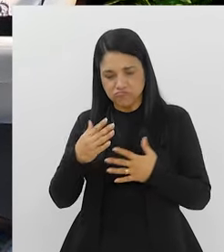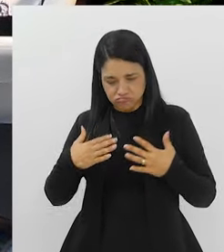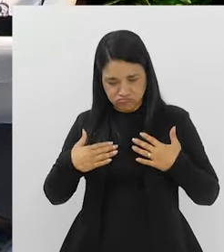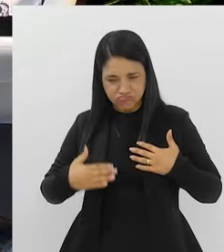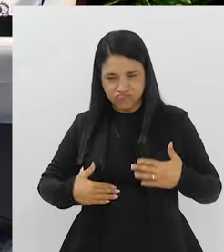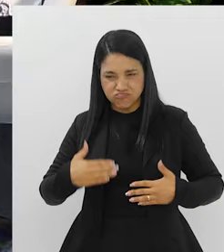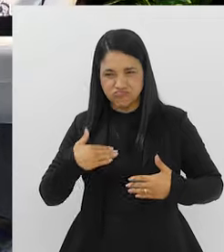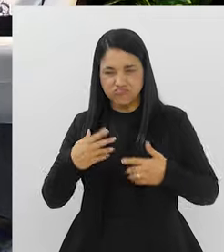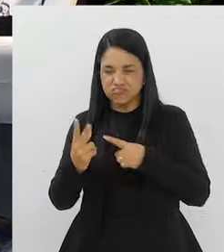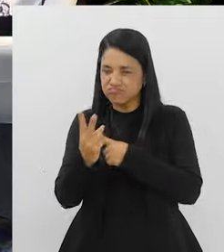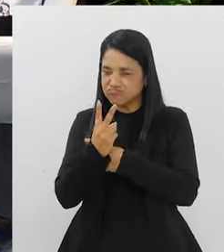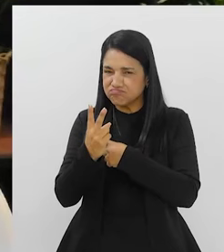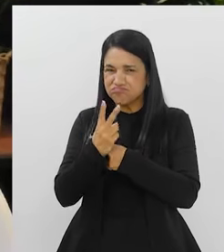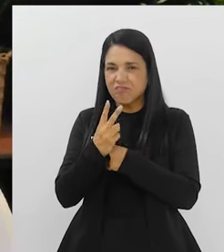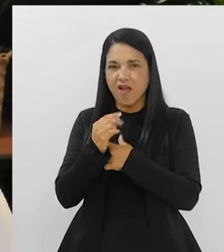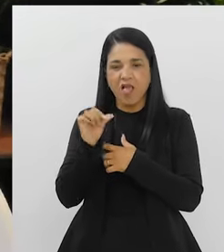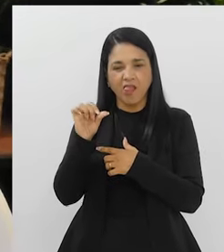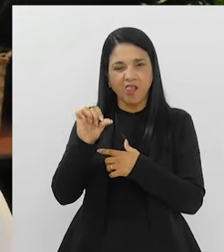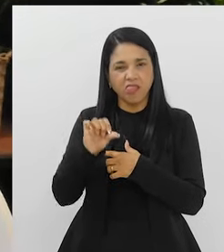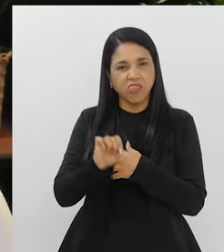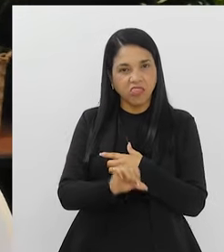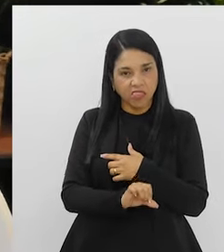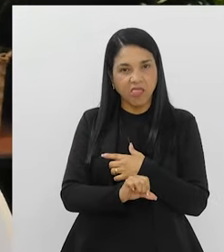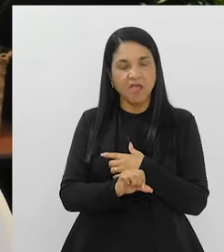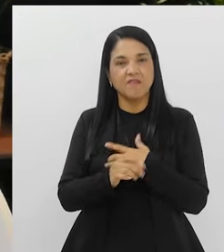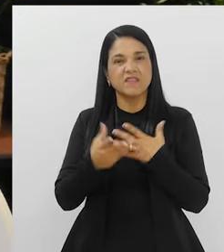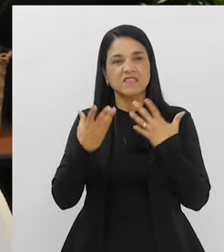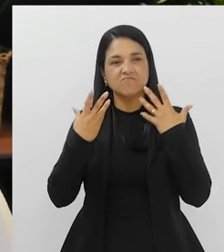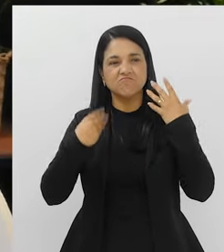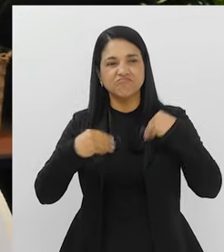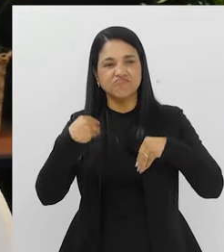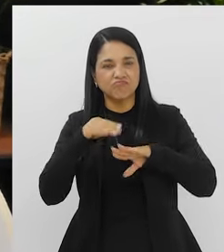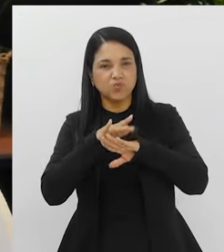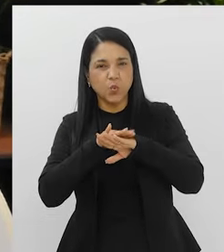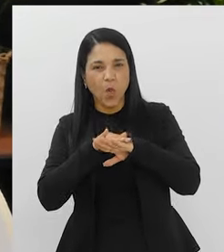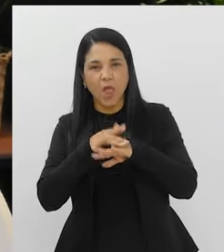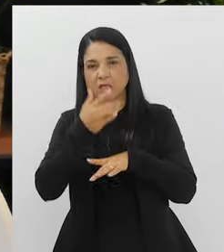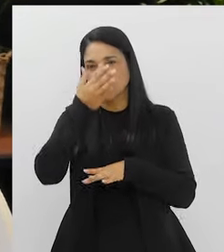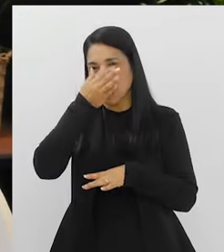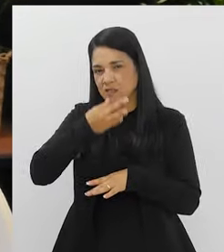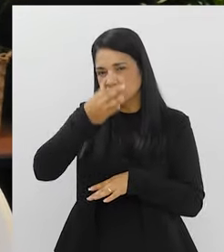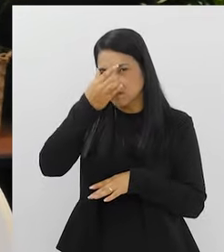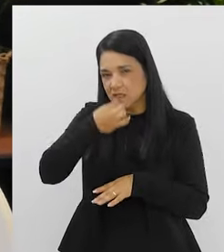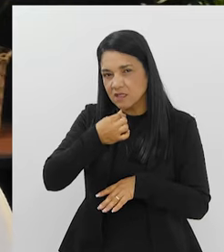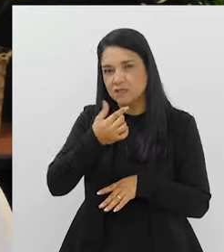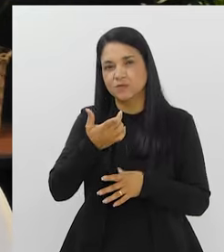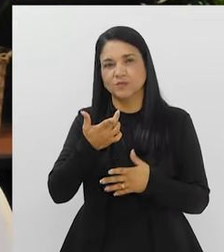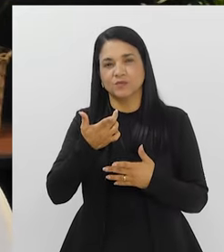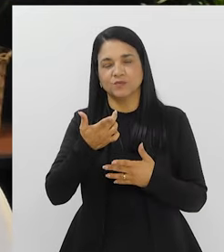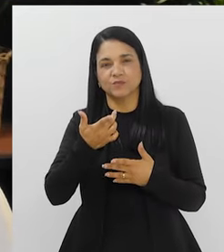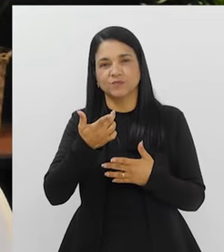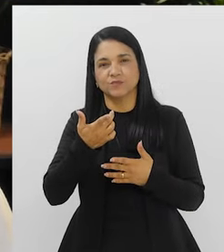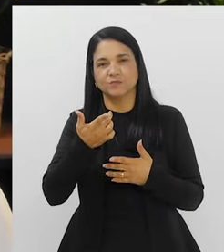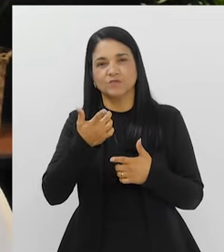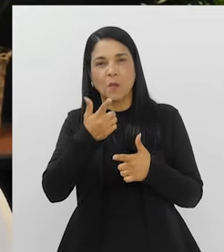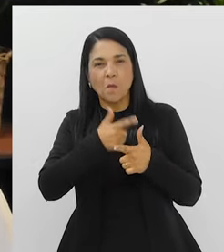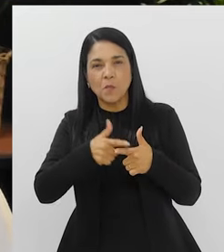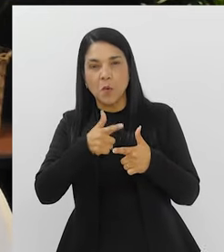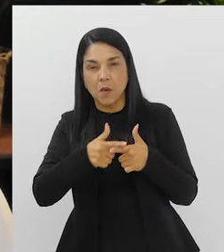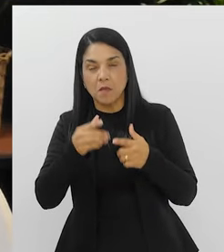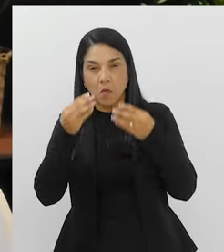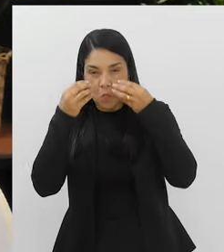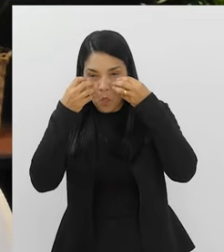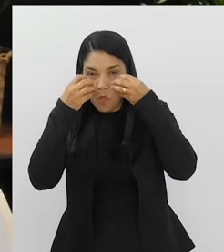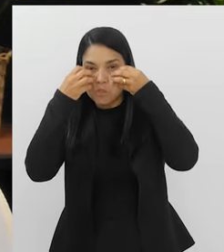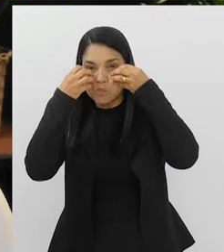né? Você vê que qualquer problema, qualquer mudança de tempo, as pessoas já ficam doentes, todo mundo fica resfriado, todo mundo tem problemas de